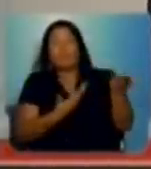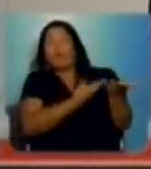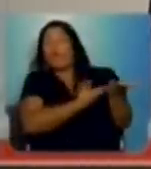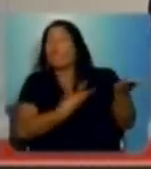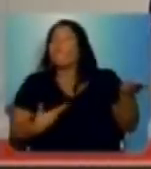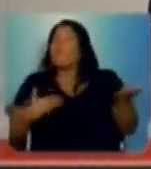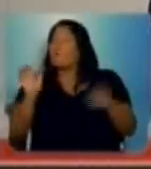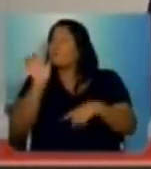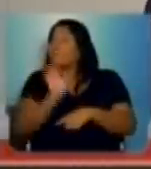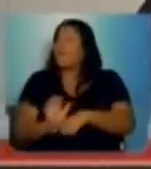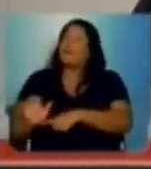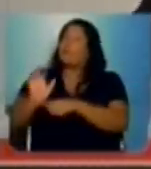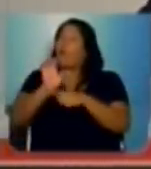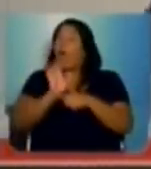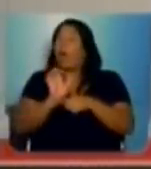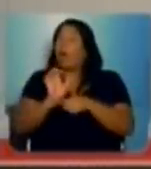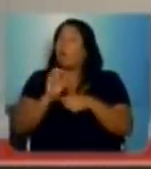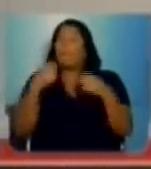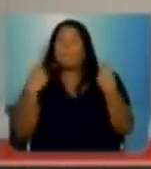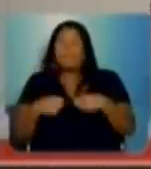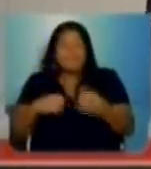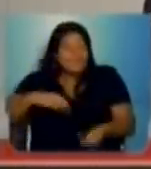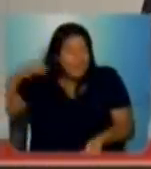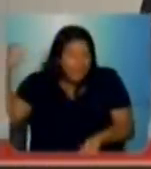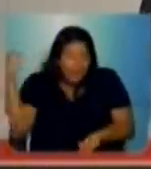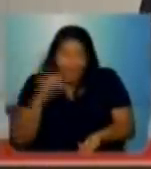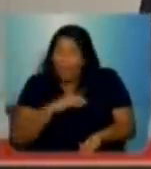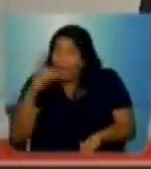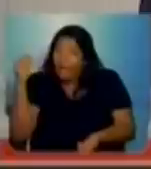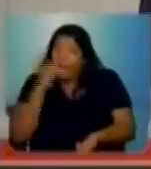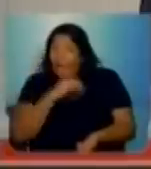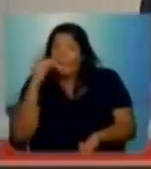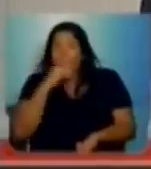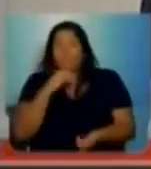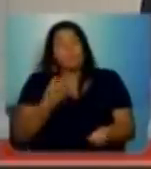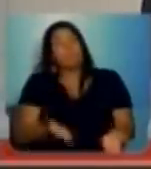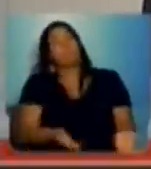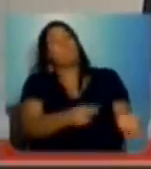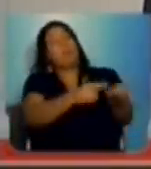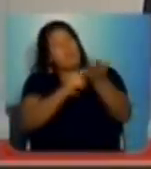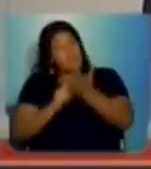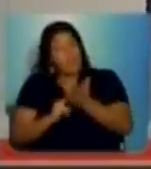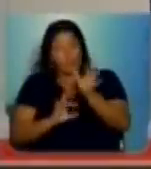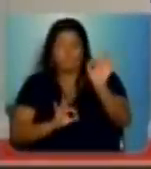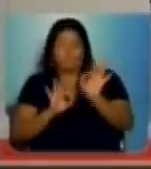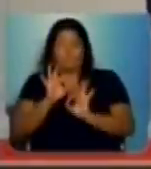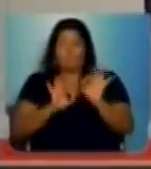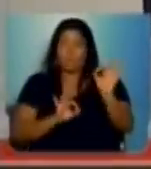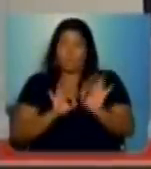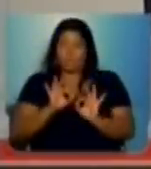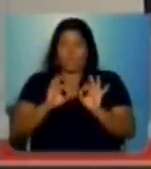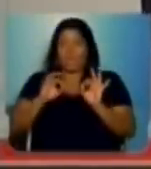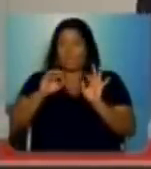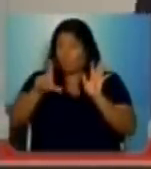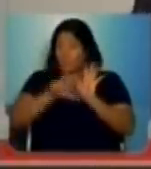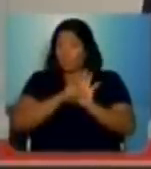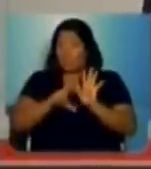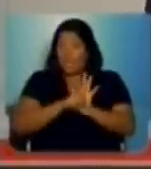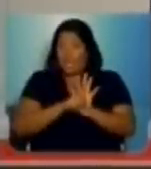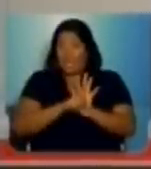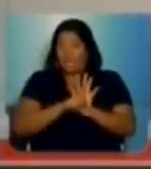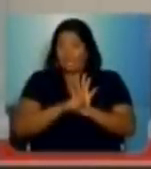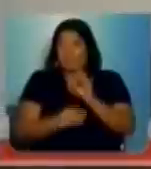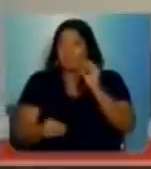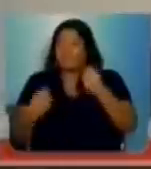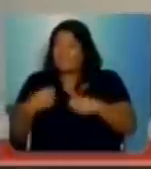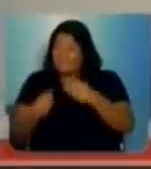encaminhe em caráter de urgência o projeto de lei reformulando ou criando um